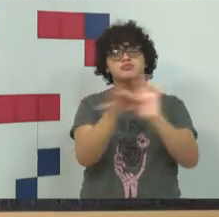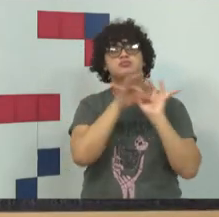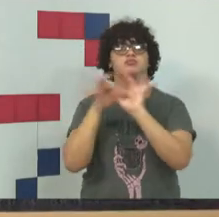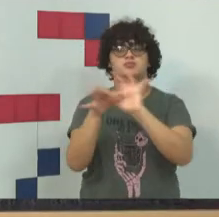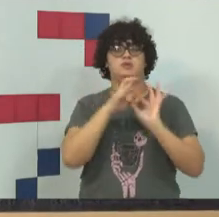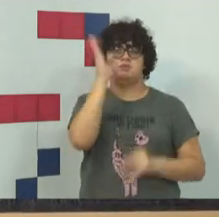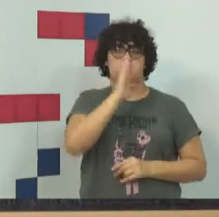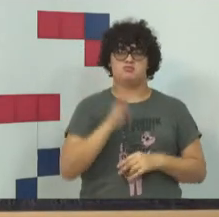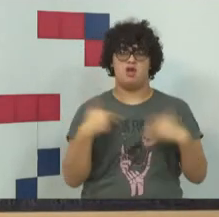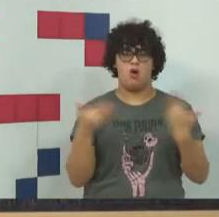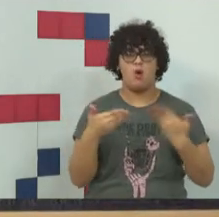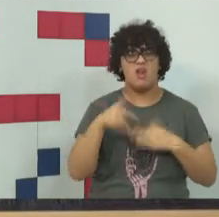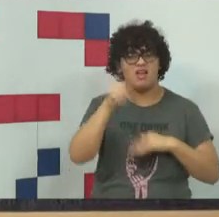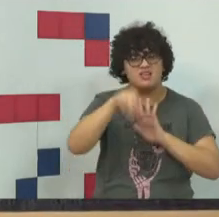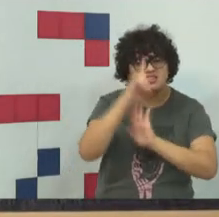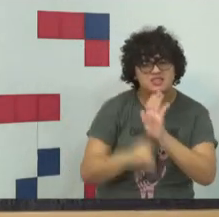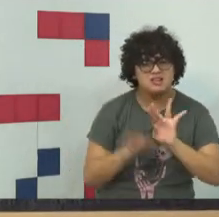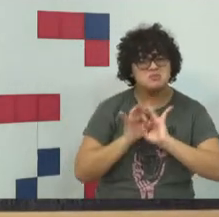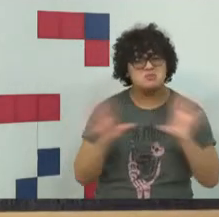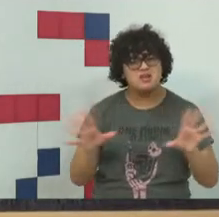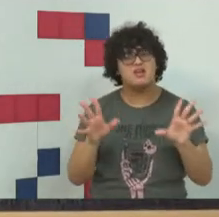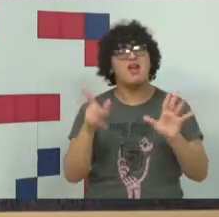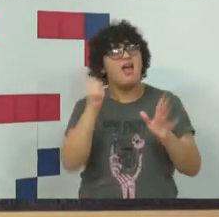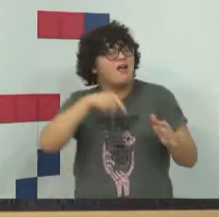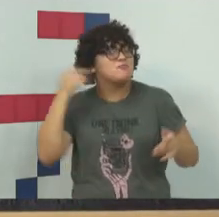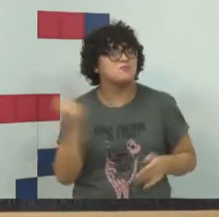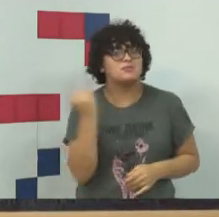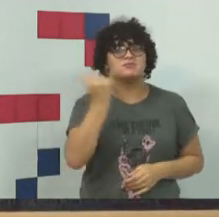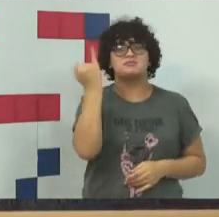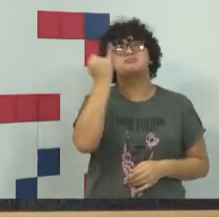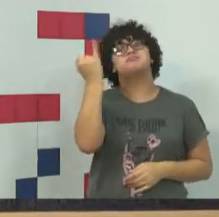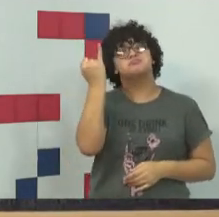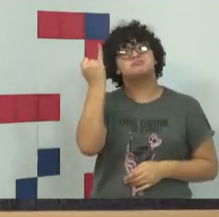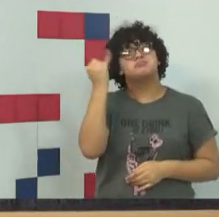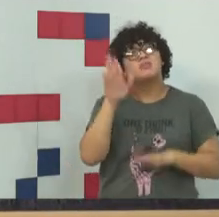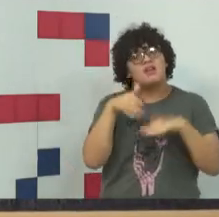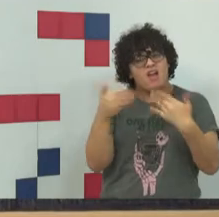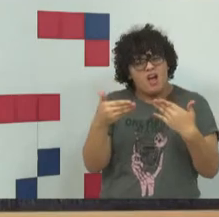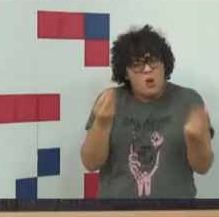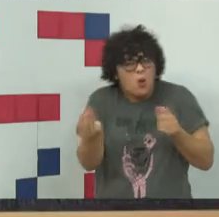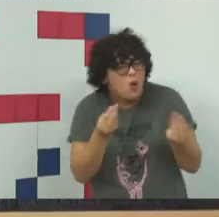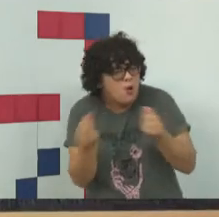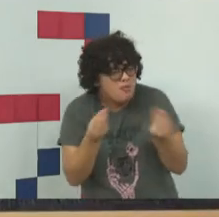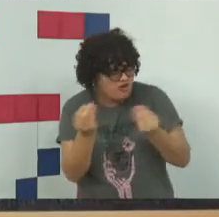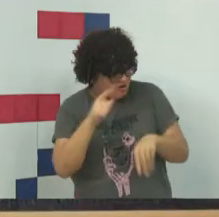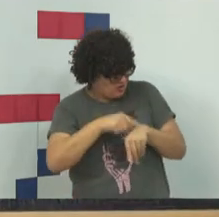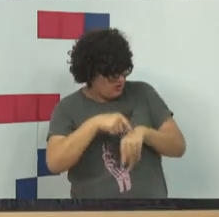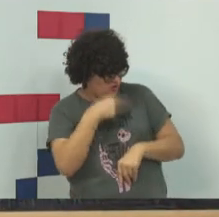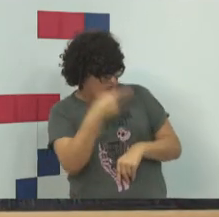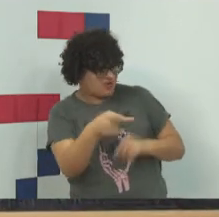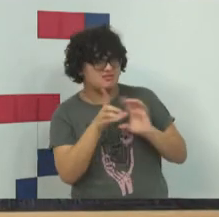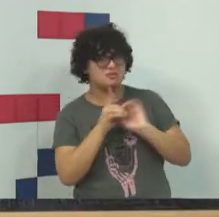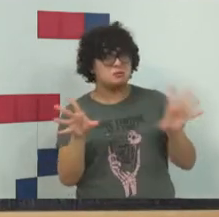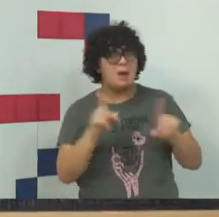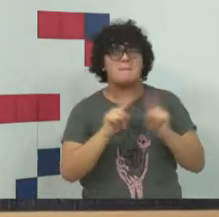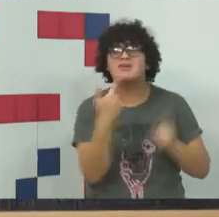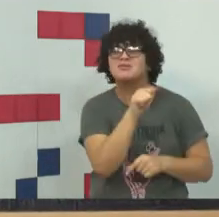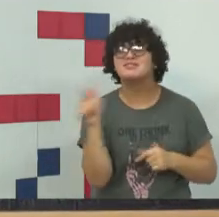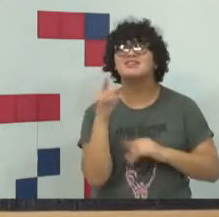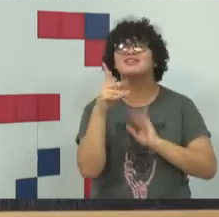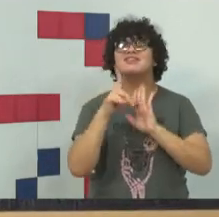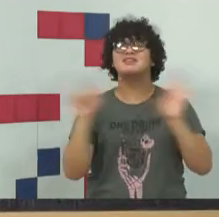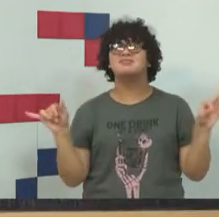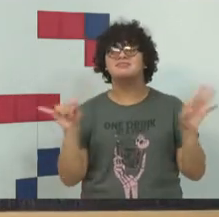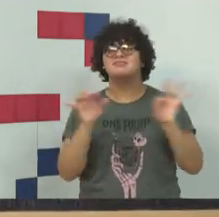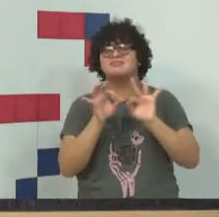os nossos direitos de liberdade são fundamentais. Não tem como eu falar em democracia sem